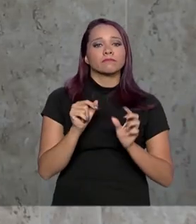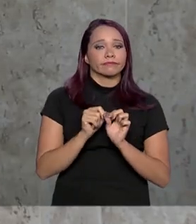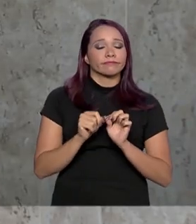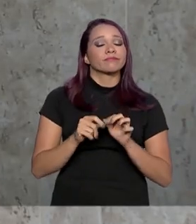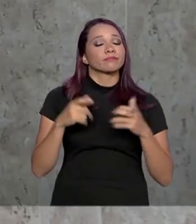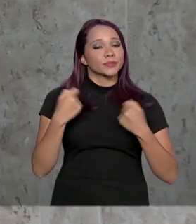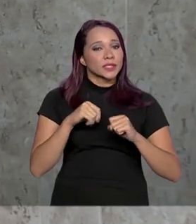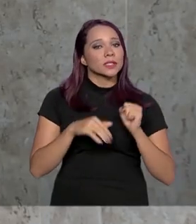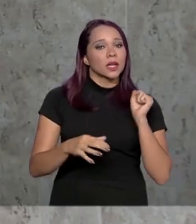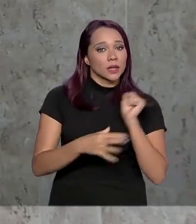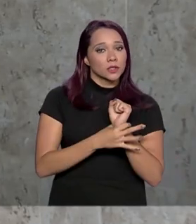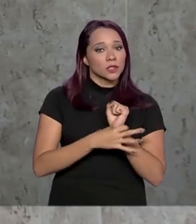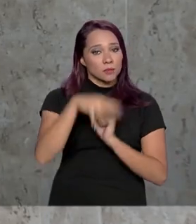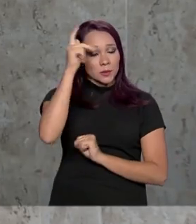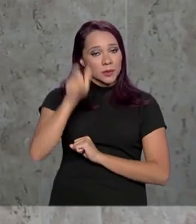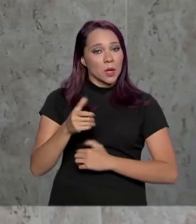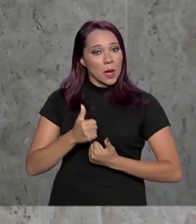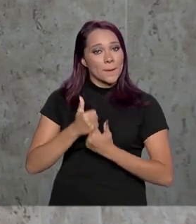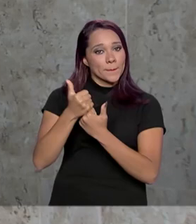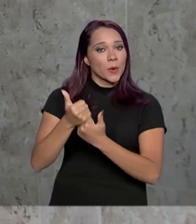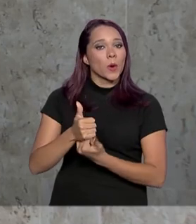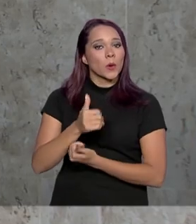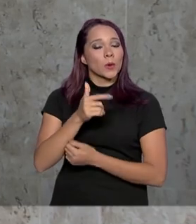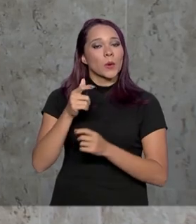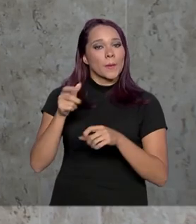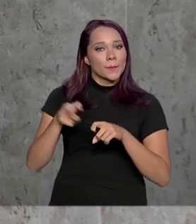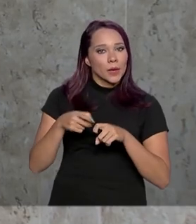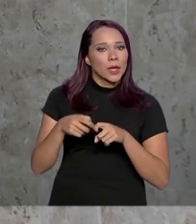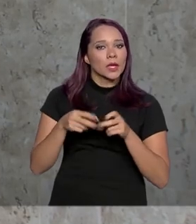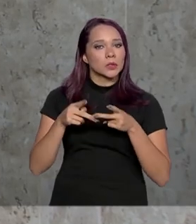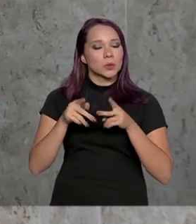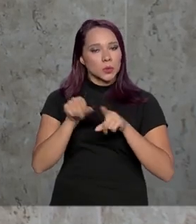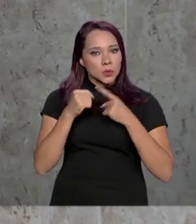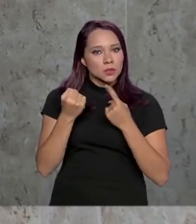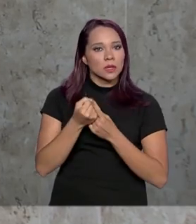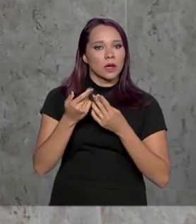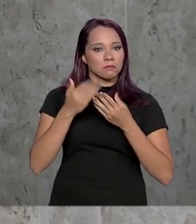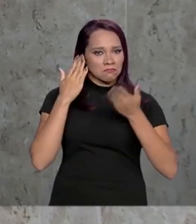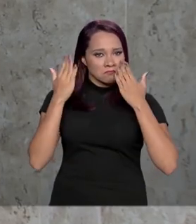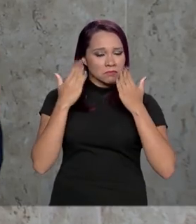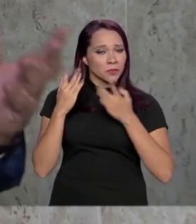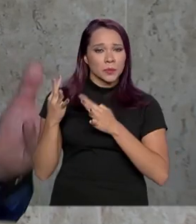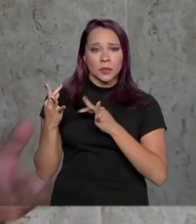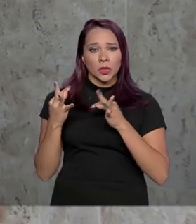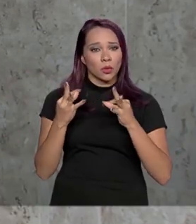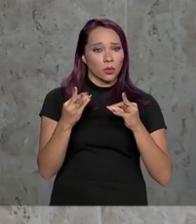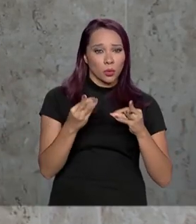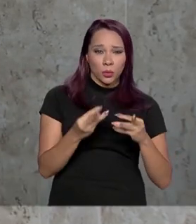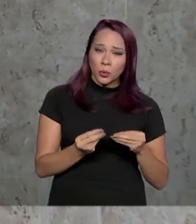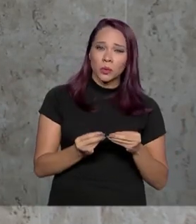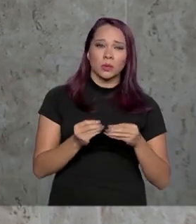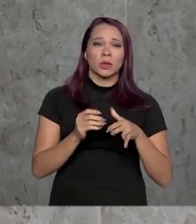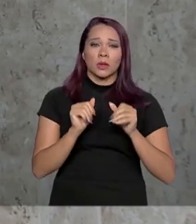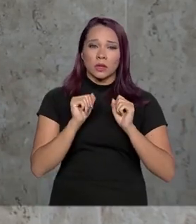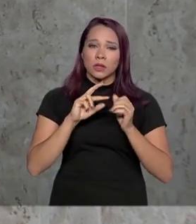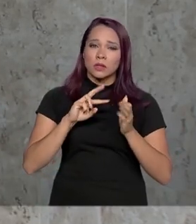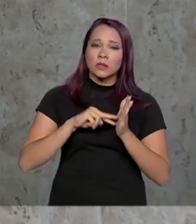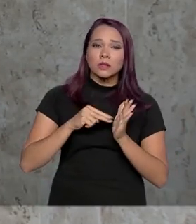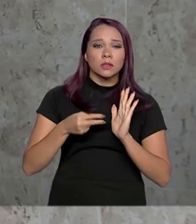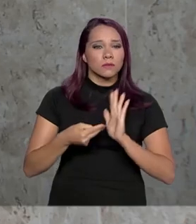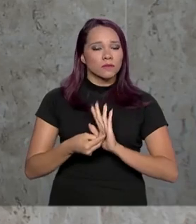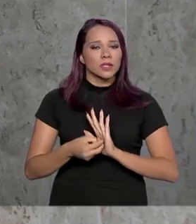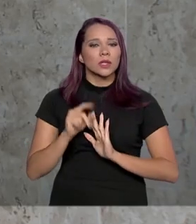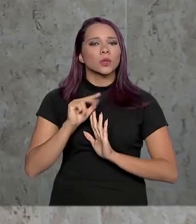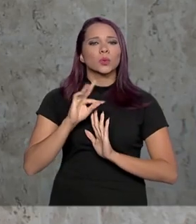gente precisa garantir para elas apoio médico, apoio social, apoio psicológico, enfim, tudo aquilo que significa